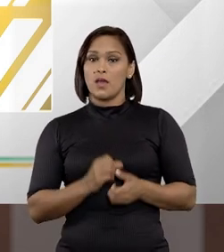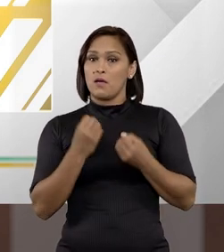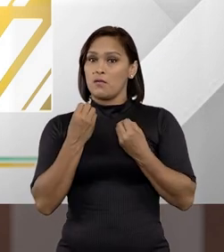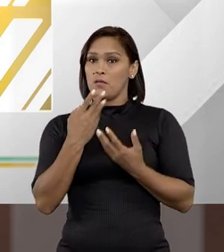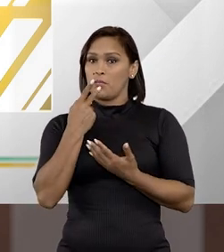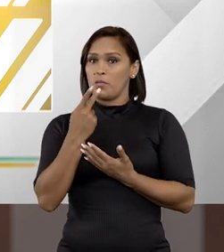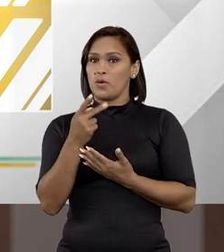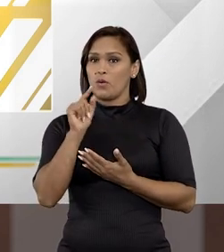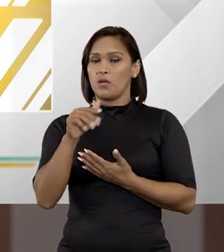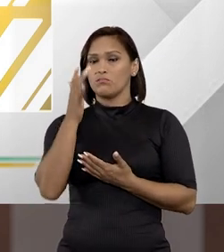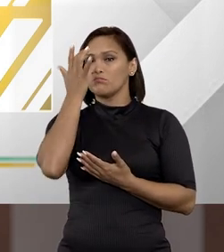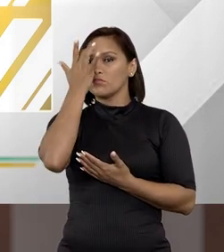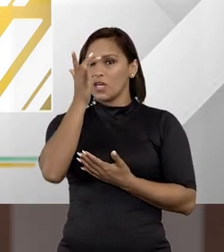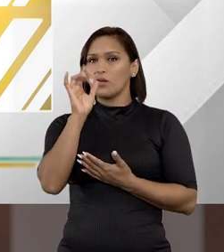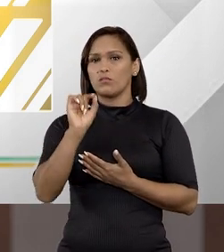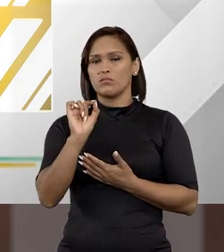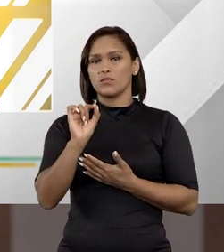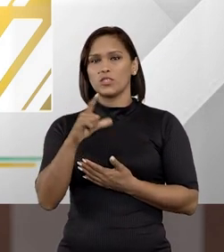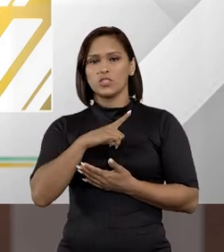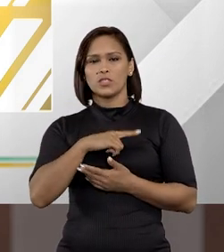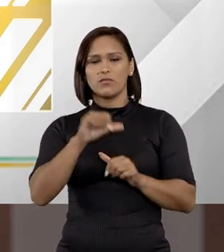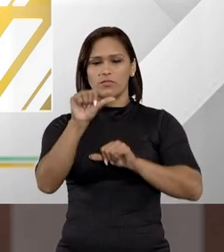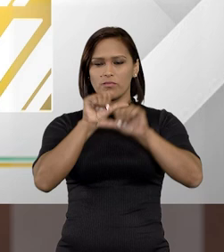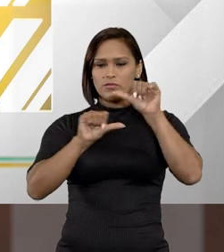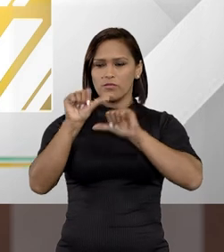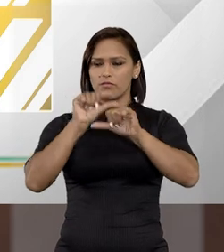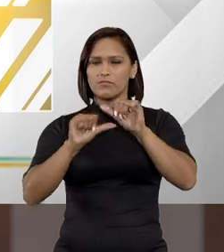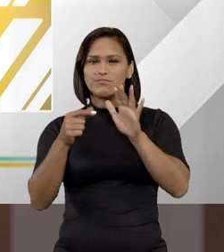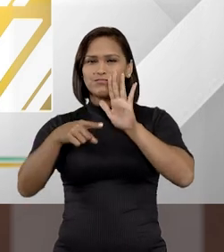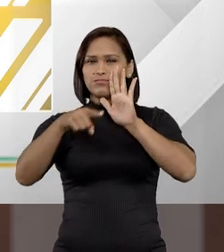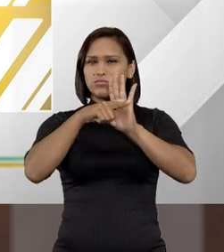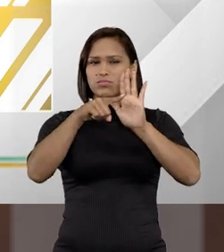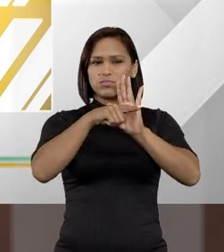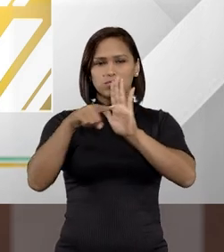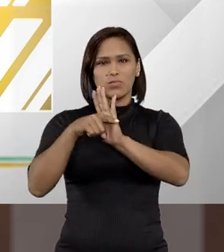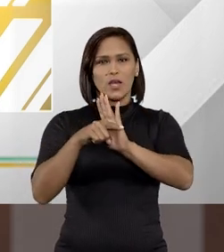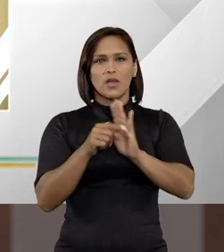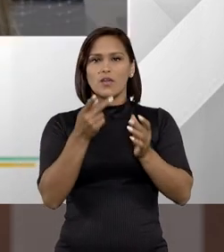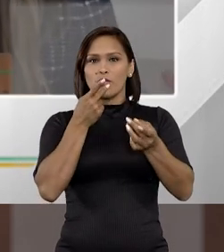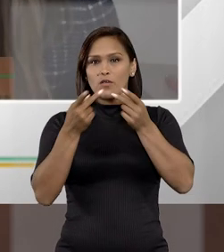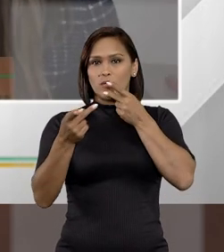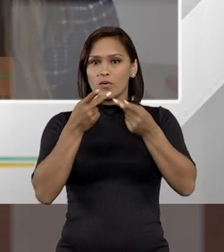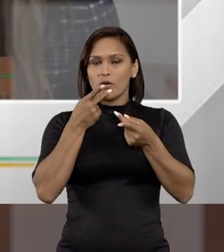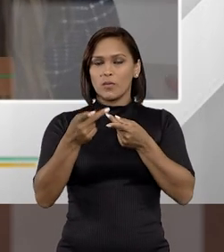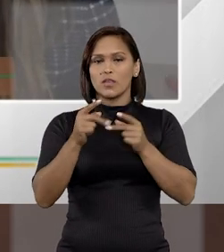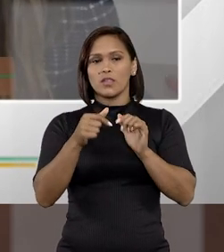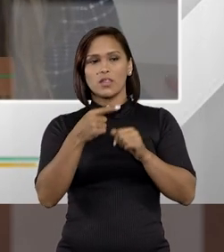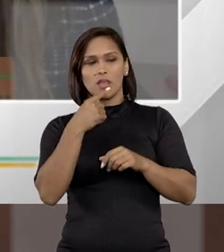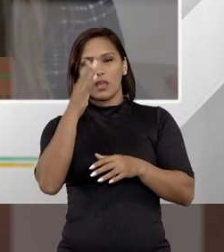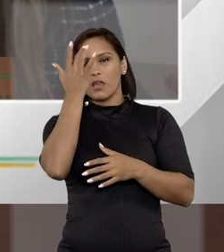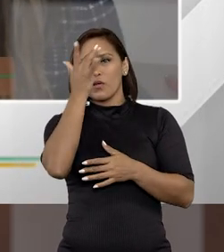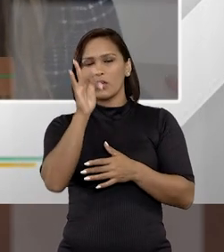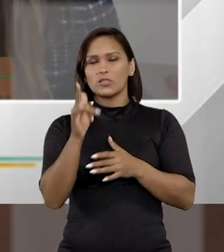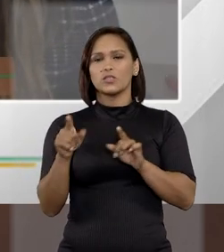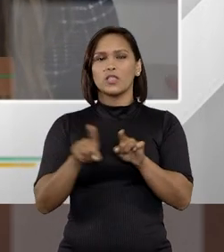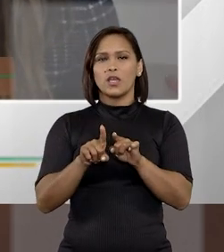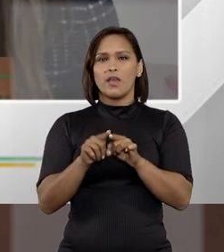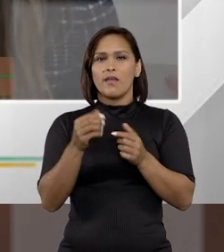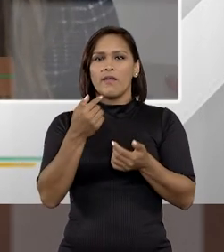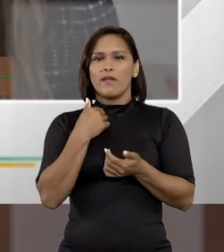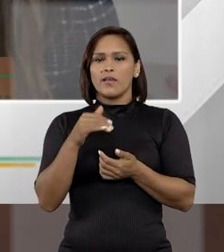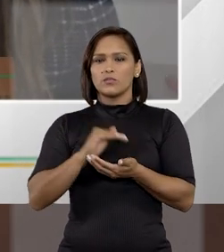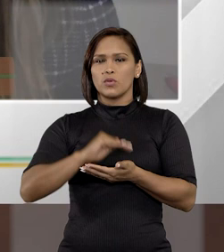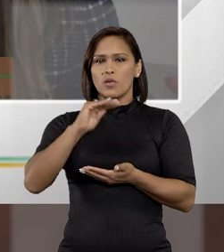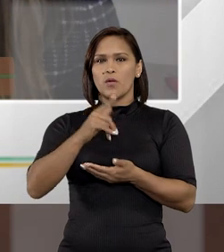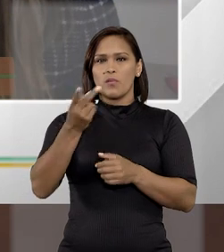Olha, eu acho que houve muita mudança negativa, como eu comentei aqui, eu acho que essa questão do